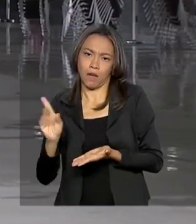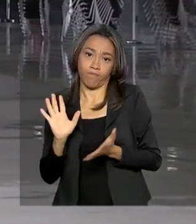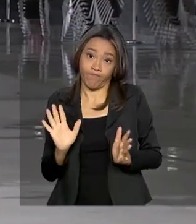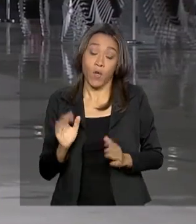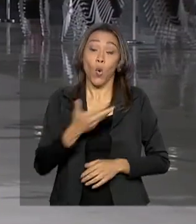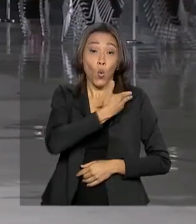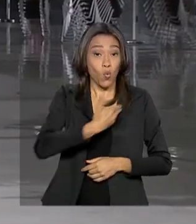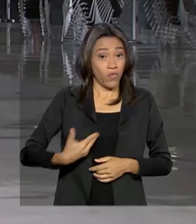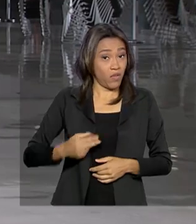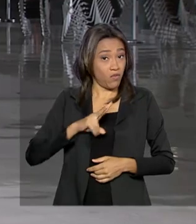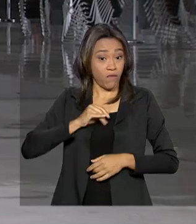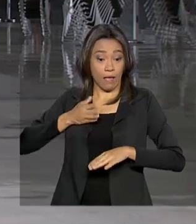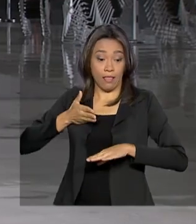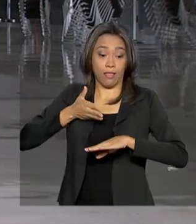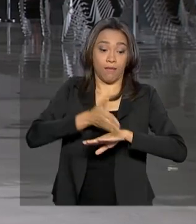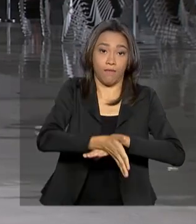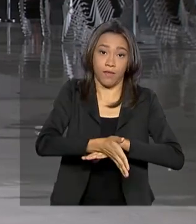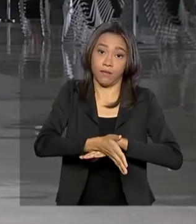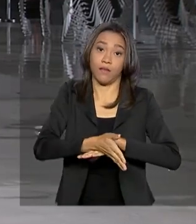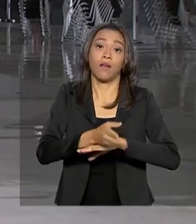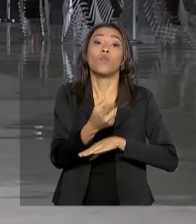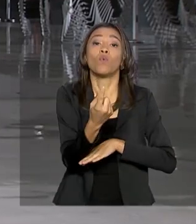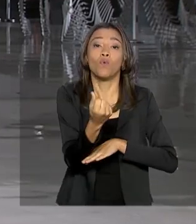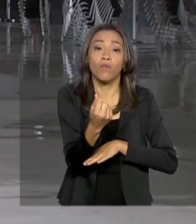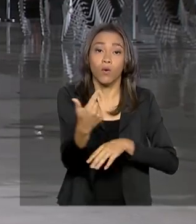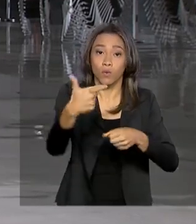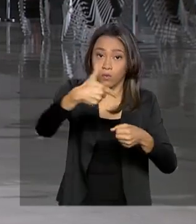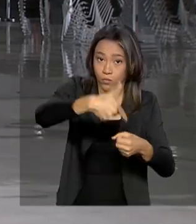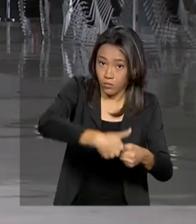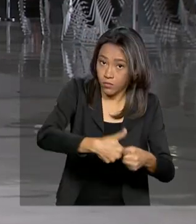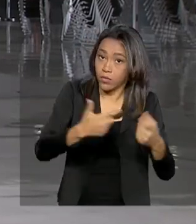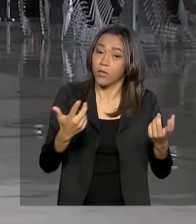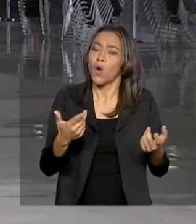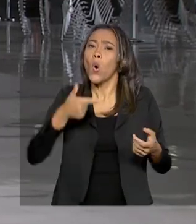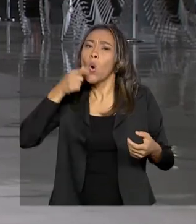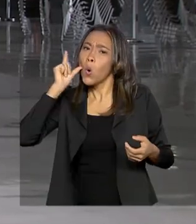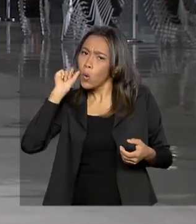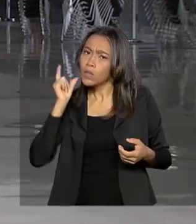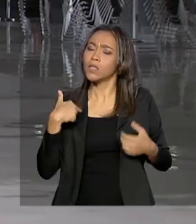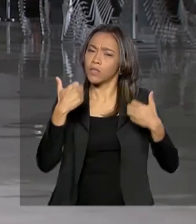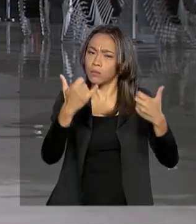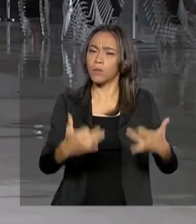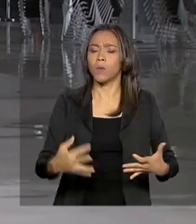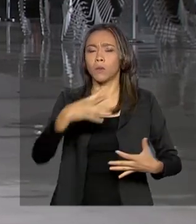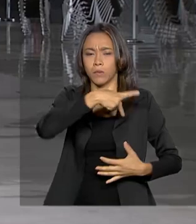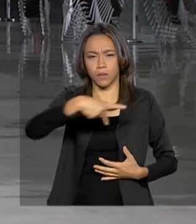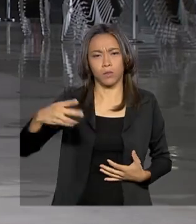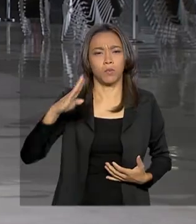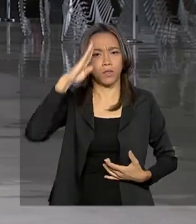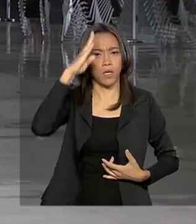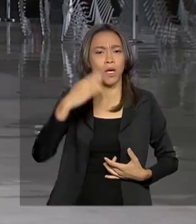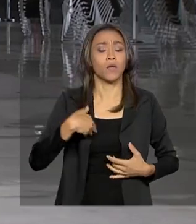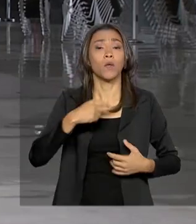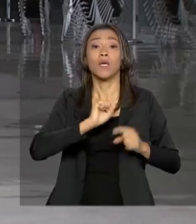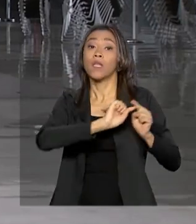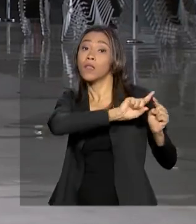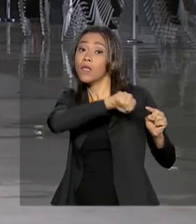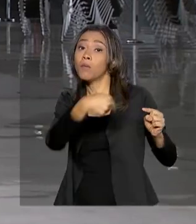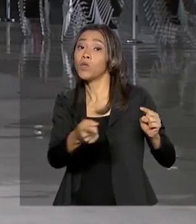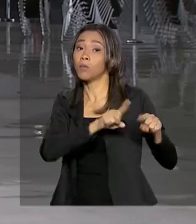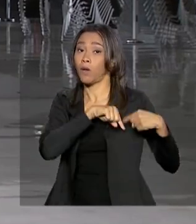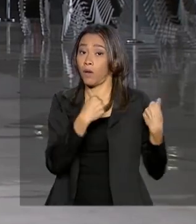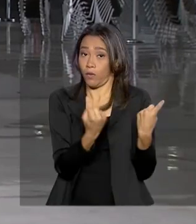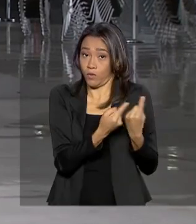preço dos combustíveis. A afirmação foi feita ontem pelo presidente Jair Bolsonaro após reunião com representantes do setor aqui em